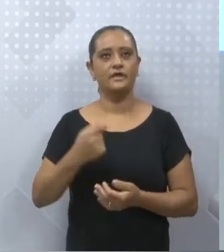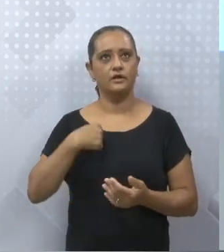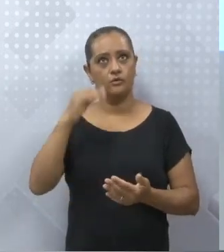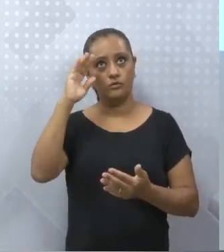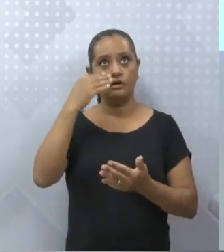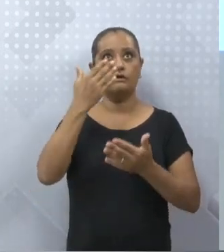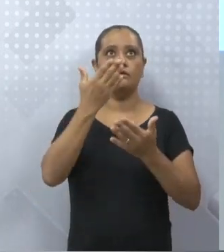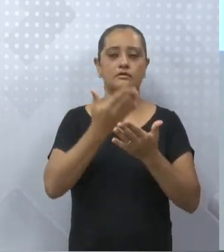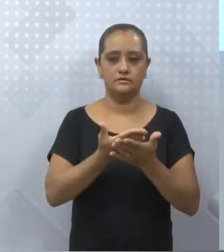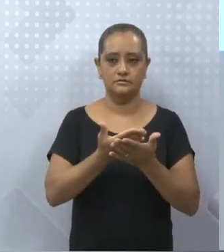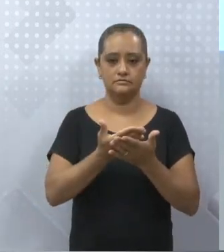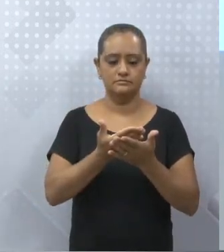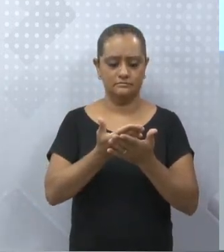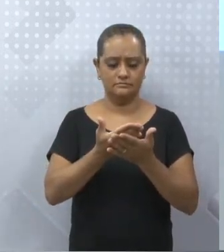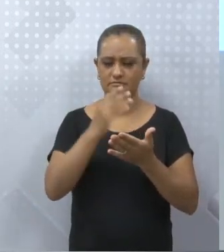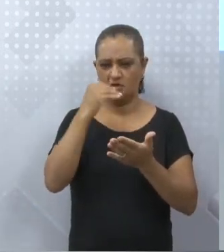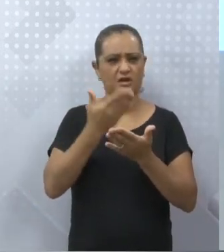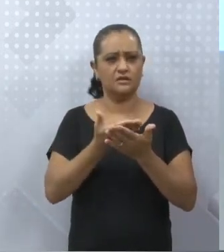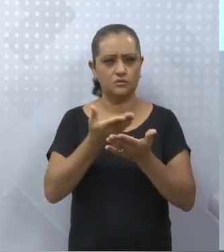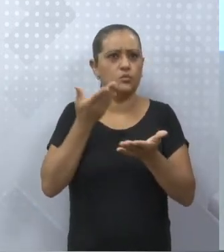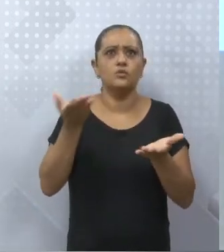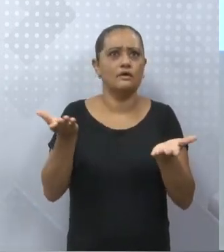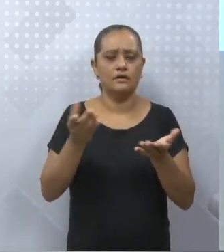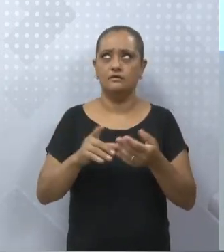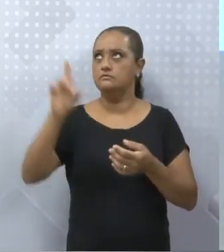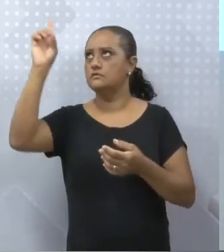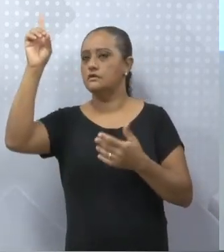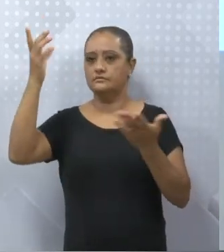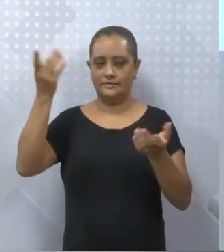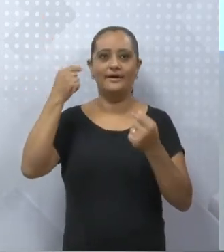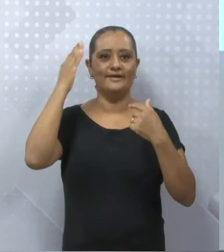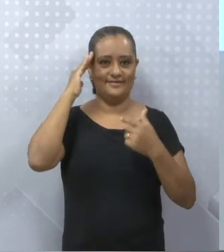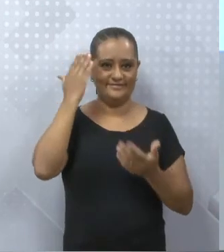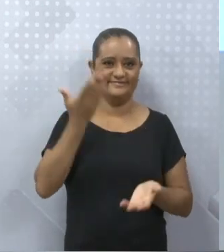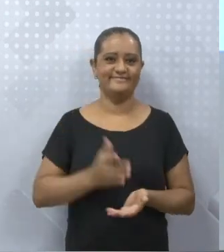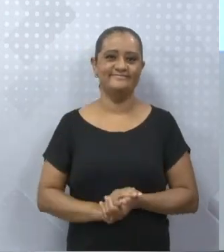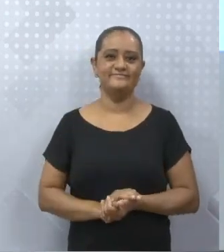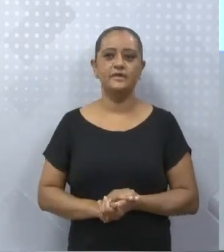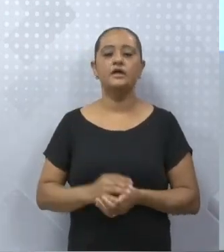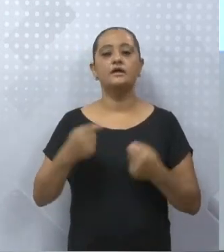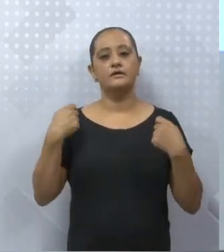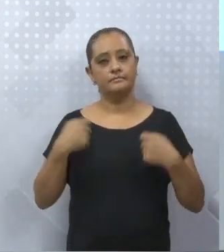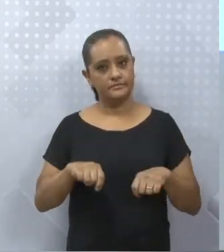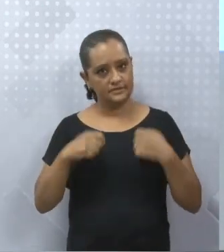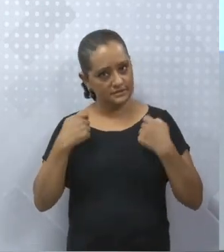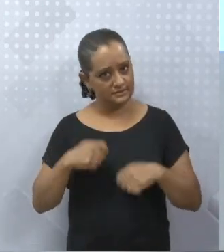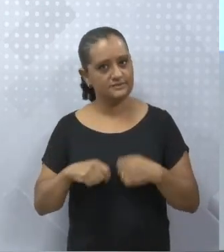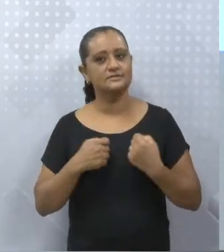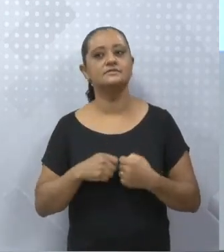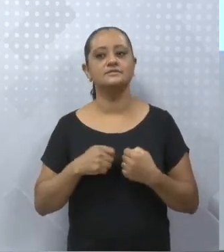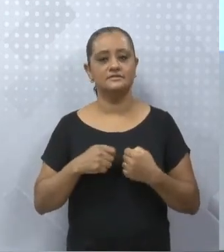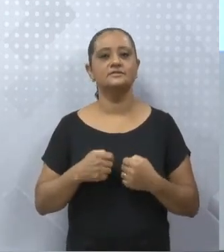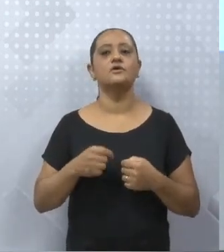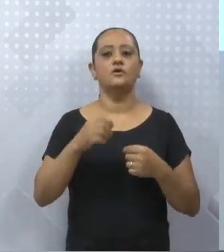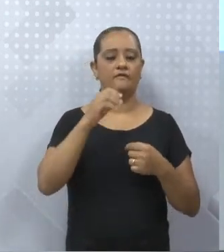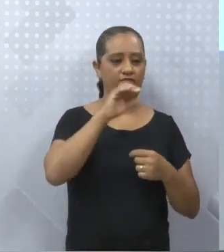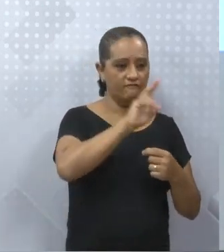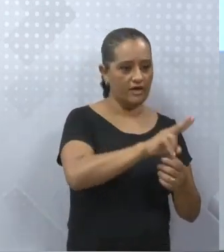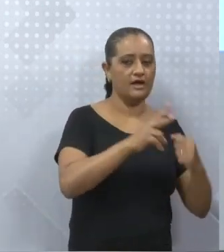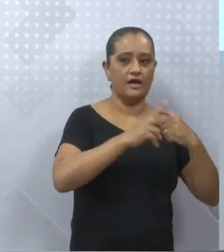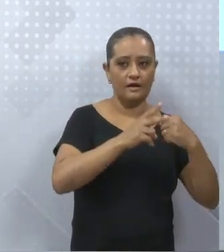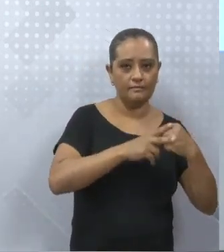Eu acredito em que? Em Deus. Objeto indireto. Verbo transitivo indireto.